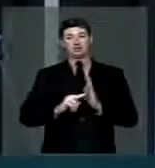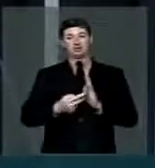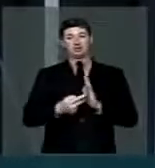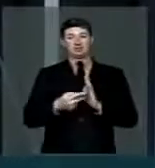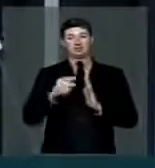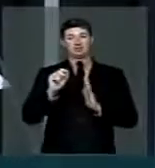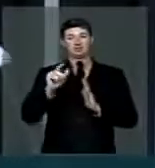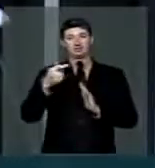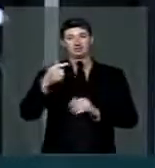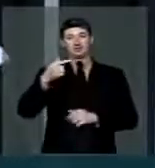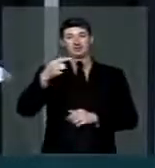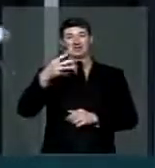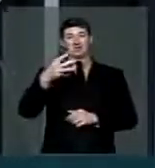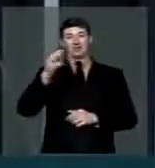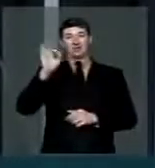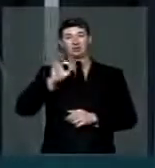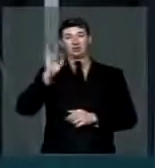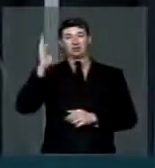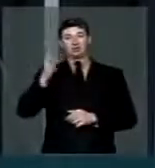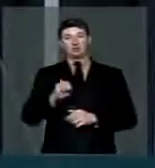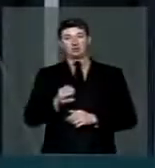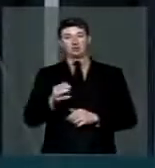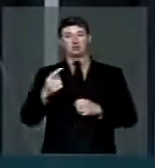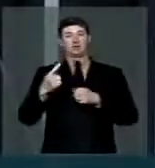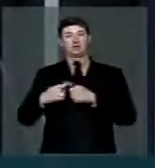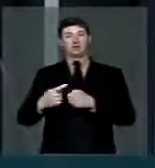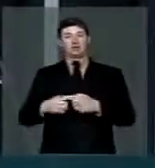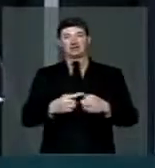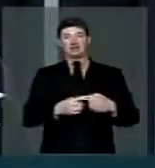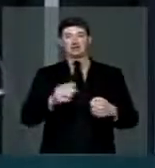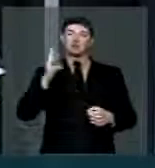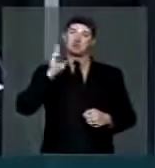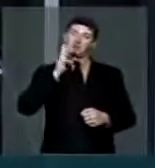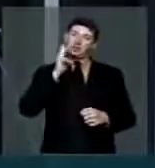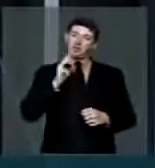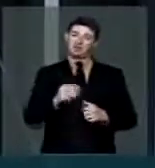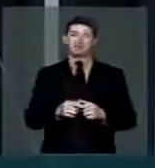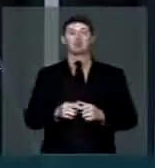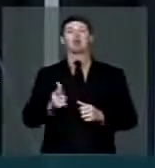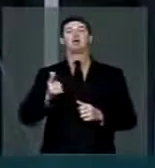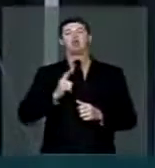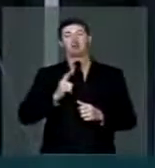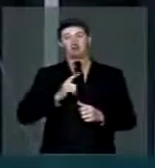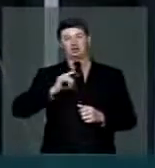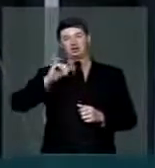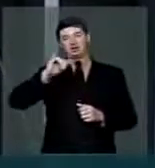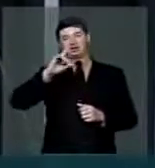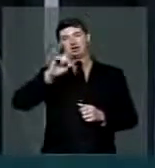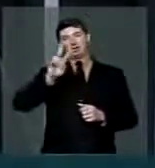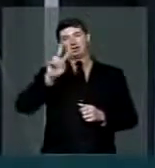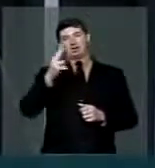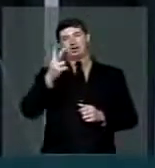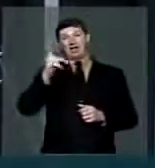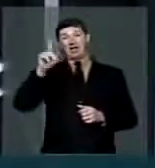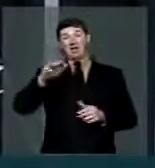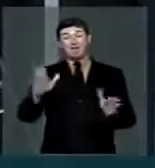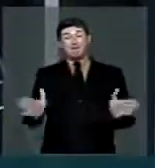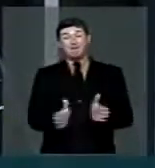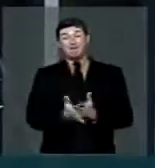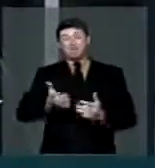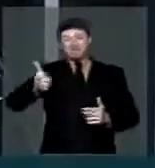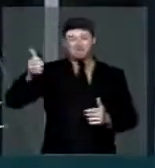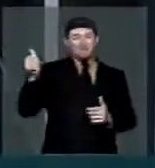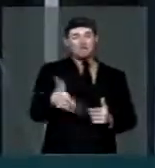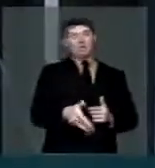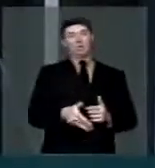a 74% dos municípios do Maranhão tem IDH de extrema pobreza.